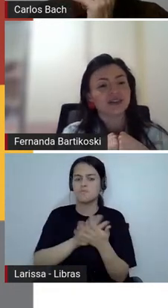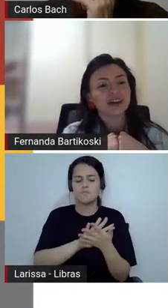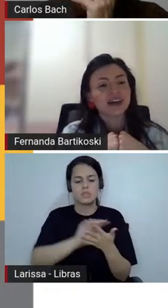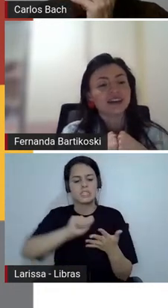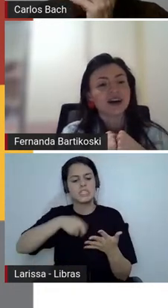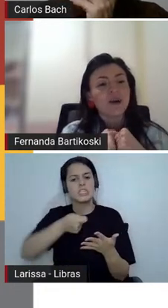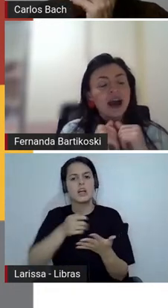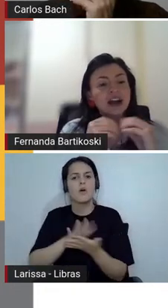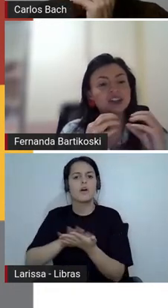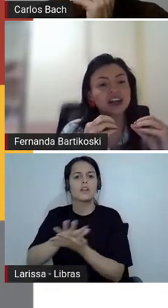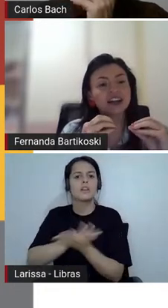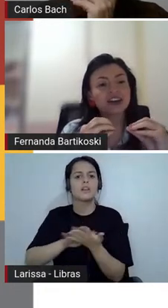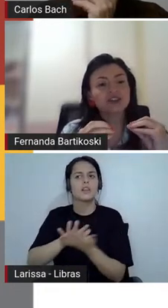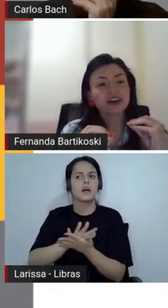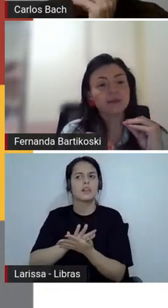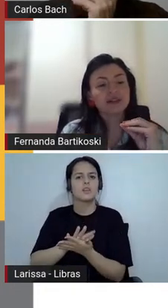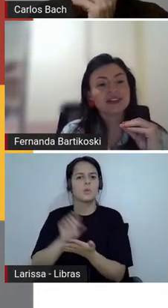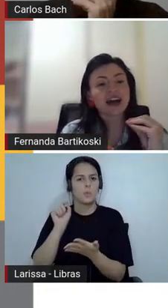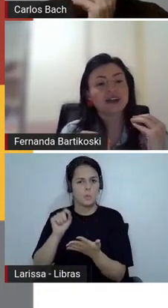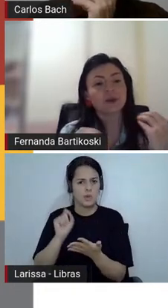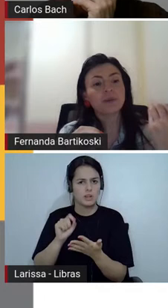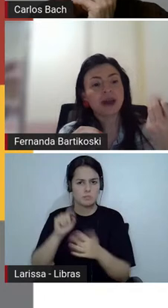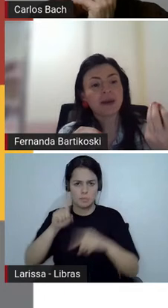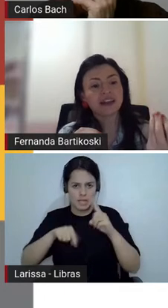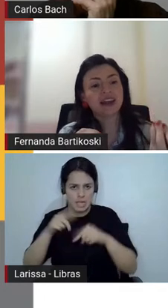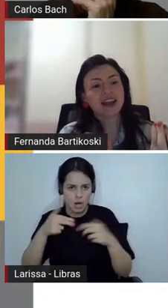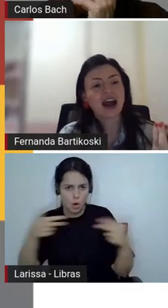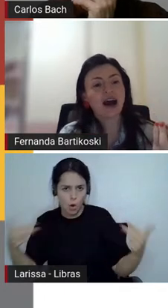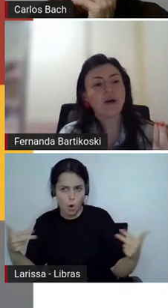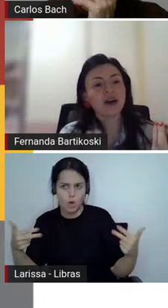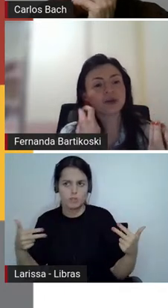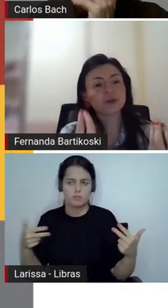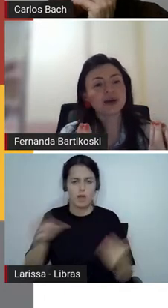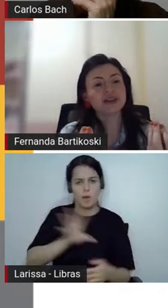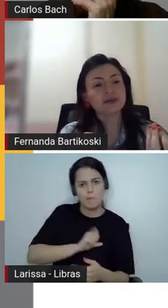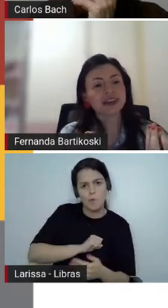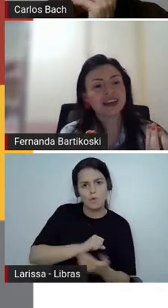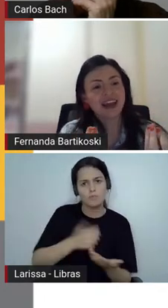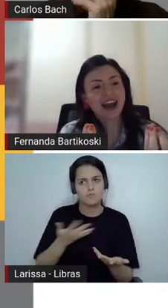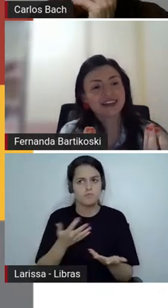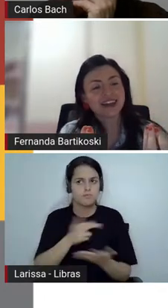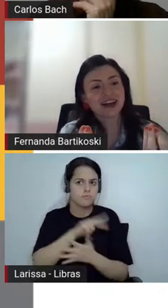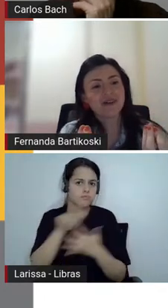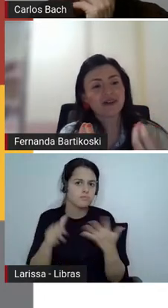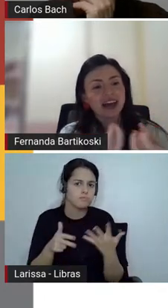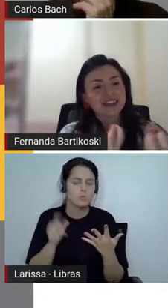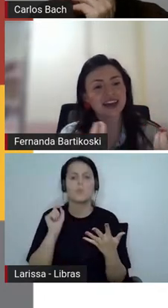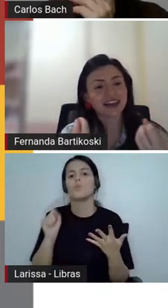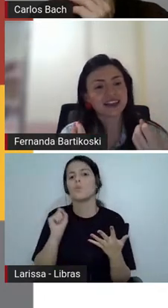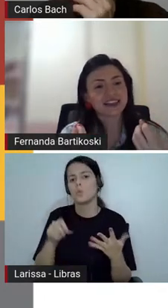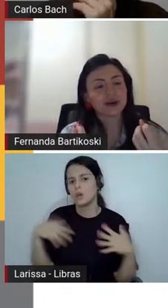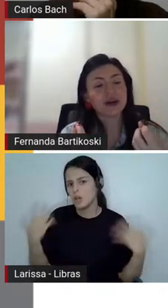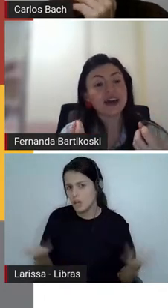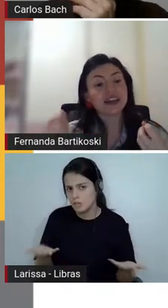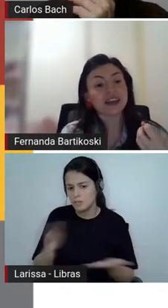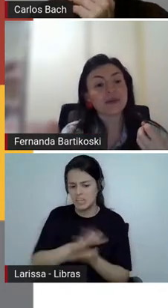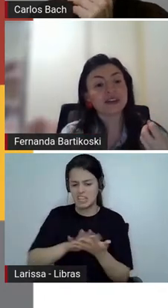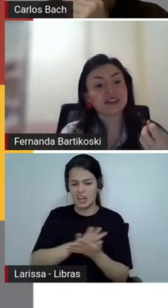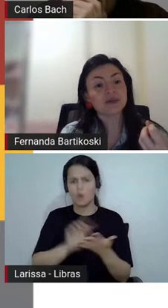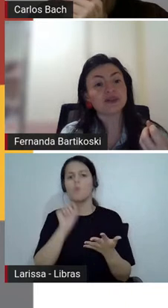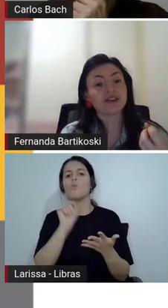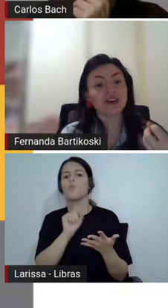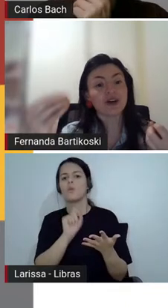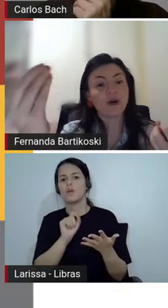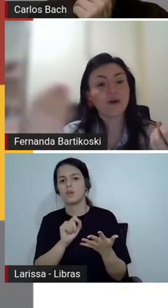referindo então a gente ali a gente vai pensar no bem material e nos bens imateriais né qual que é essa relação e